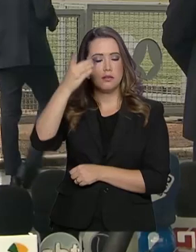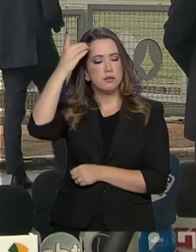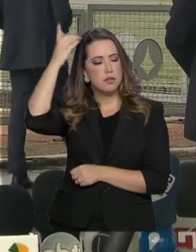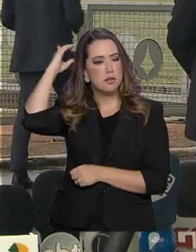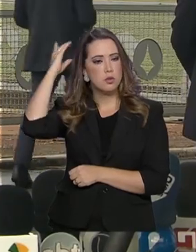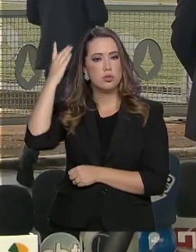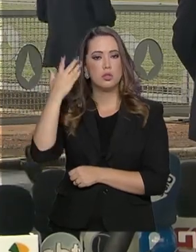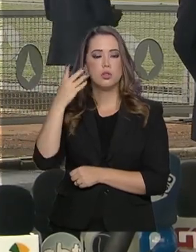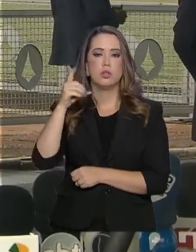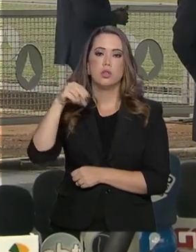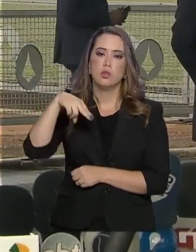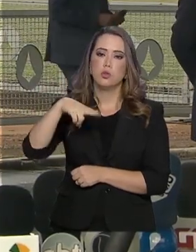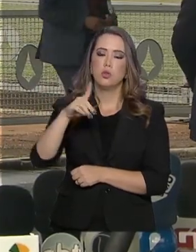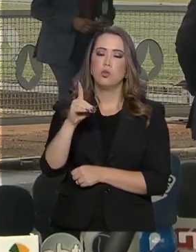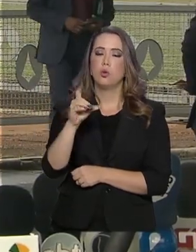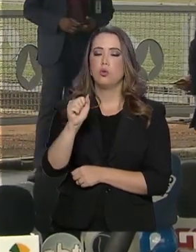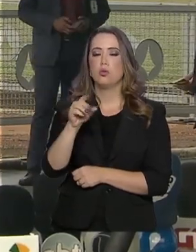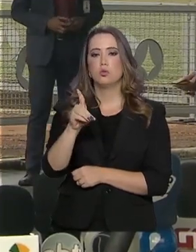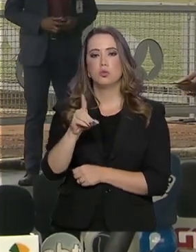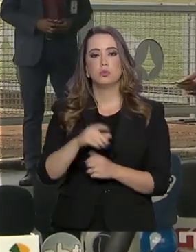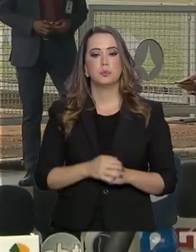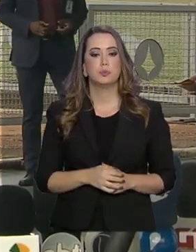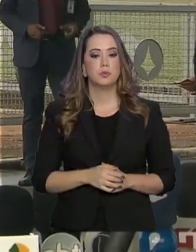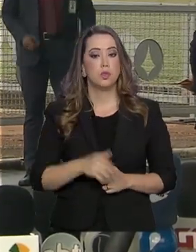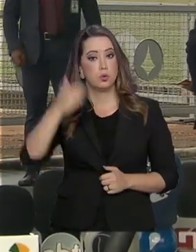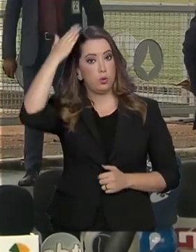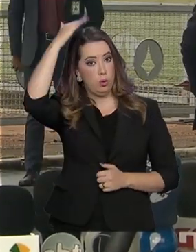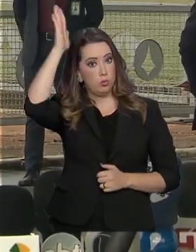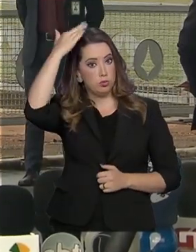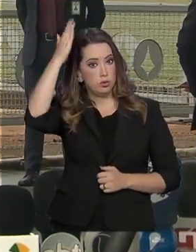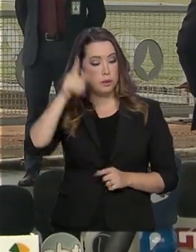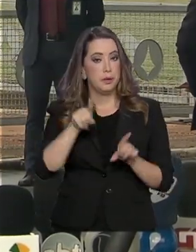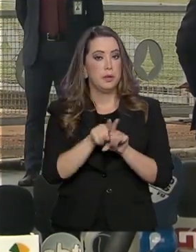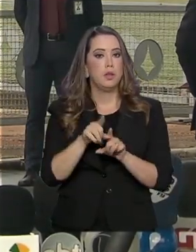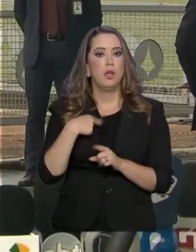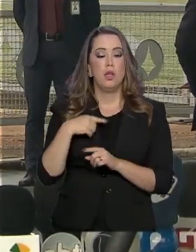Está previsto jantar com ele amanhã, eu e mais quatro pessoas.